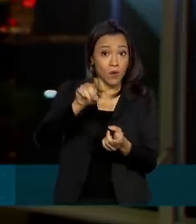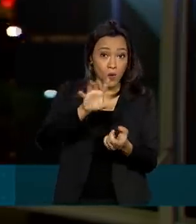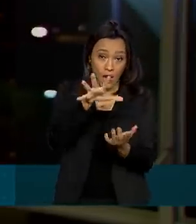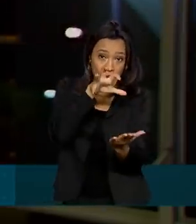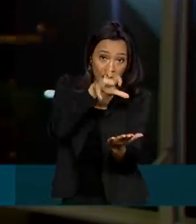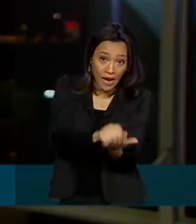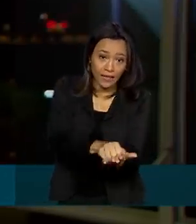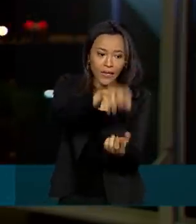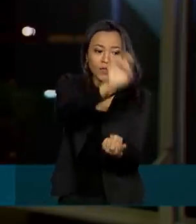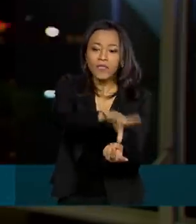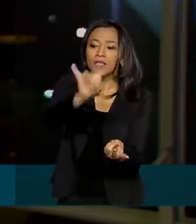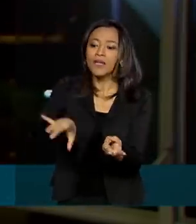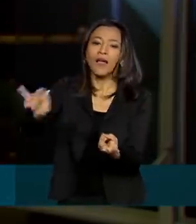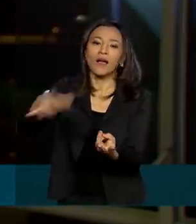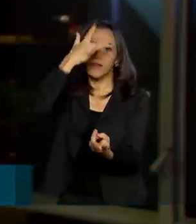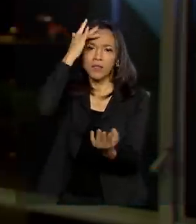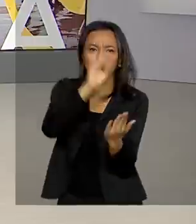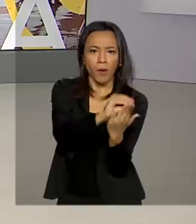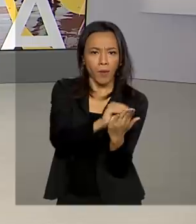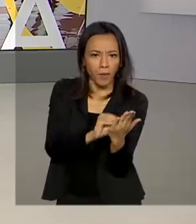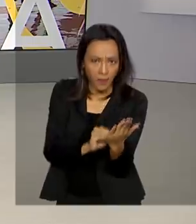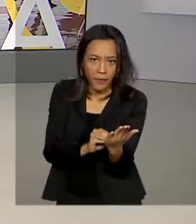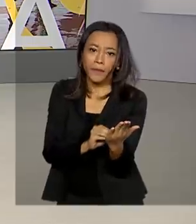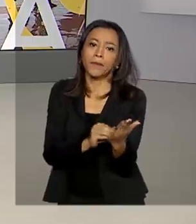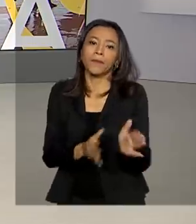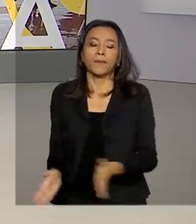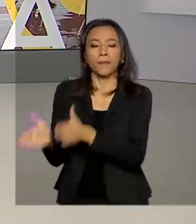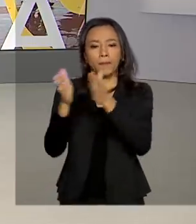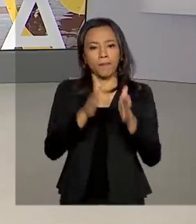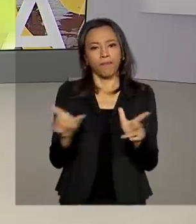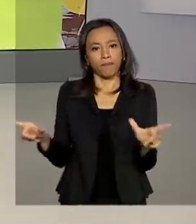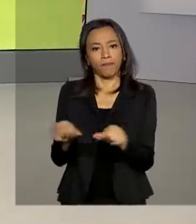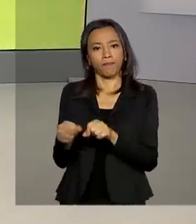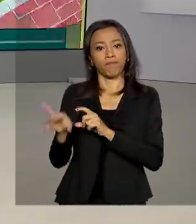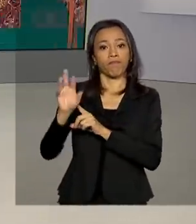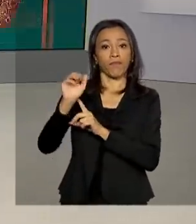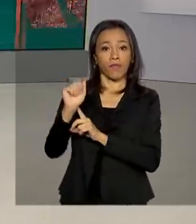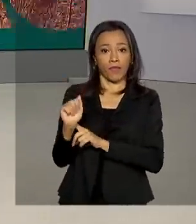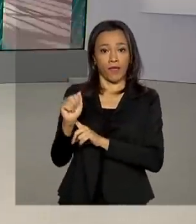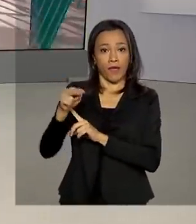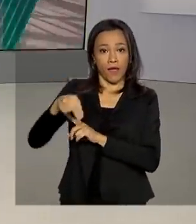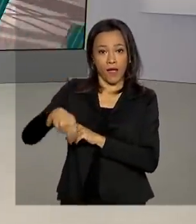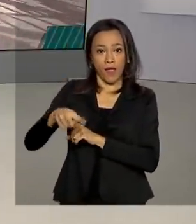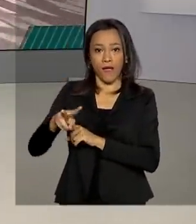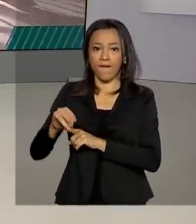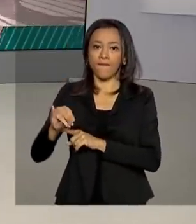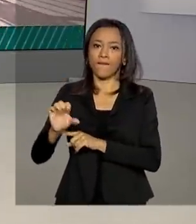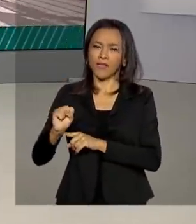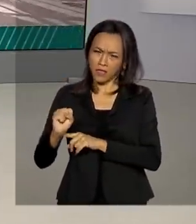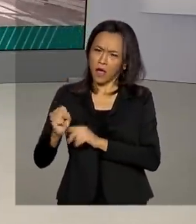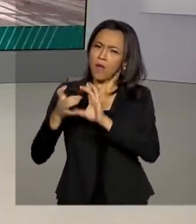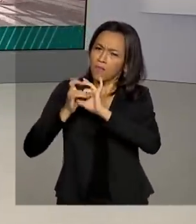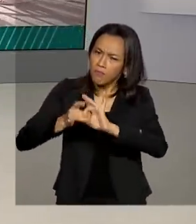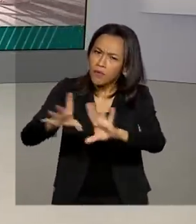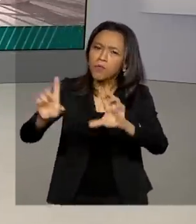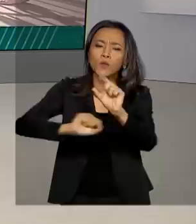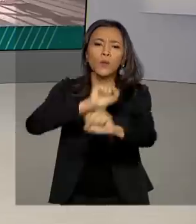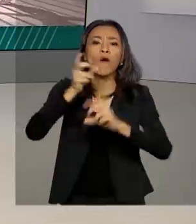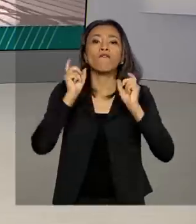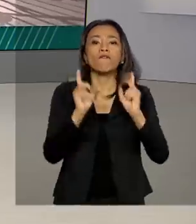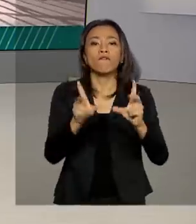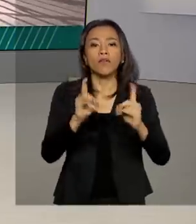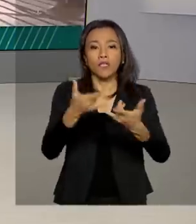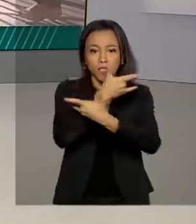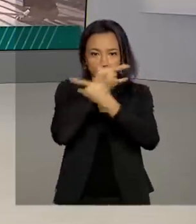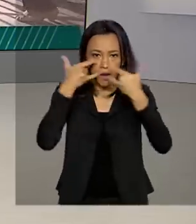em saúde da atenção básica. E a Anvisa autorizou a venda de máscaras de tecido nas farmácias e drogarias do